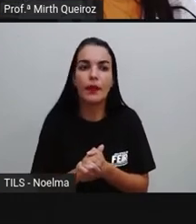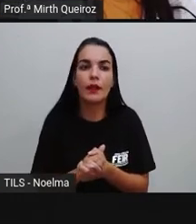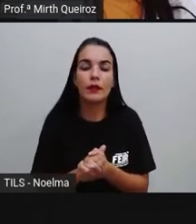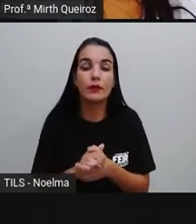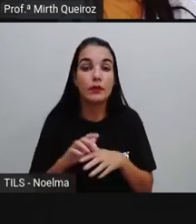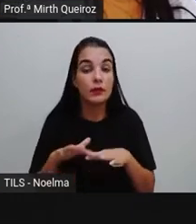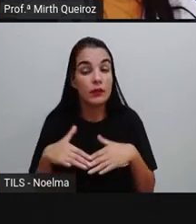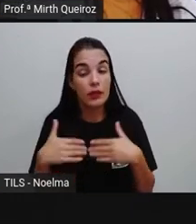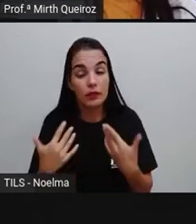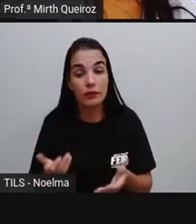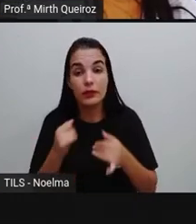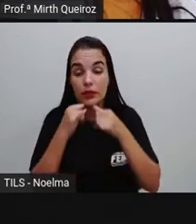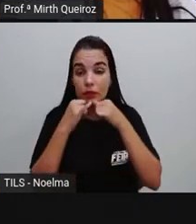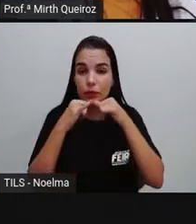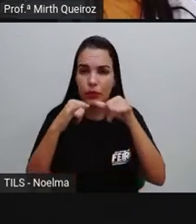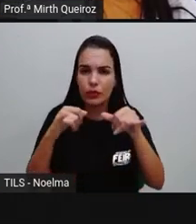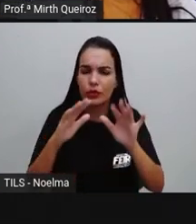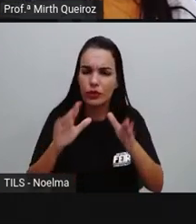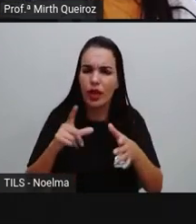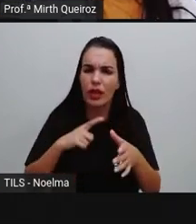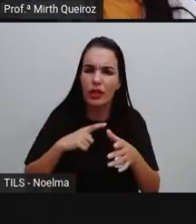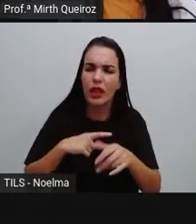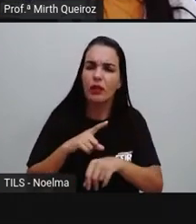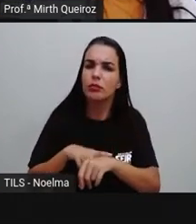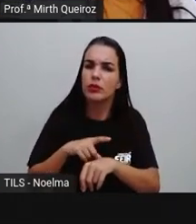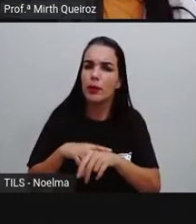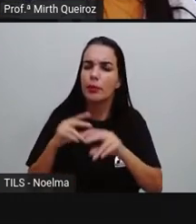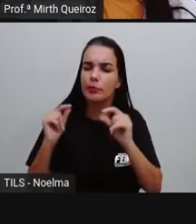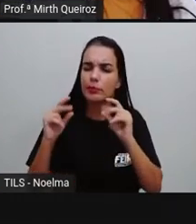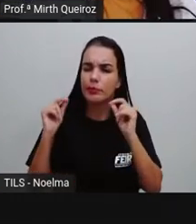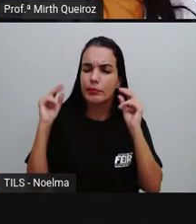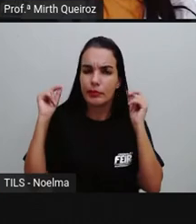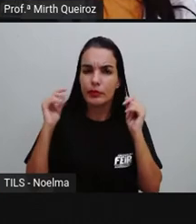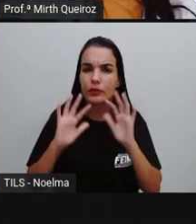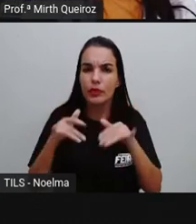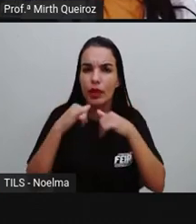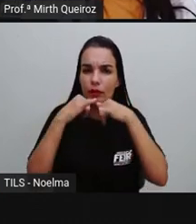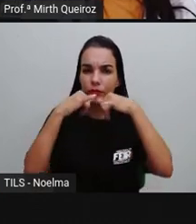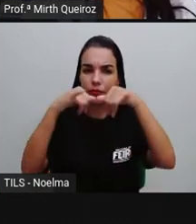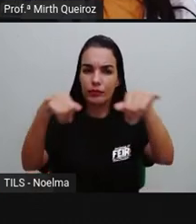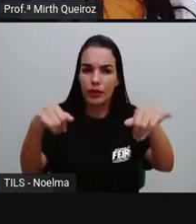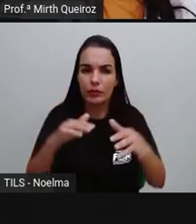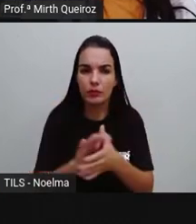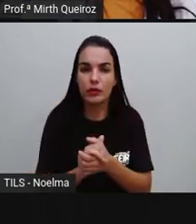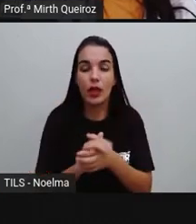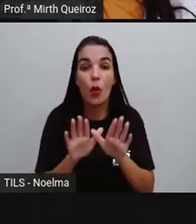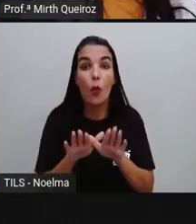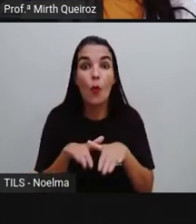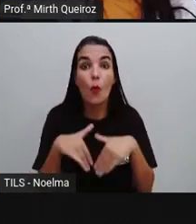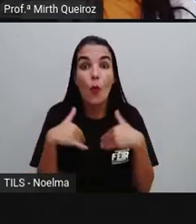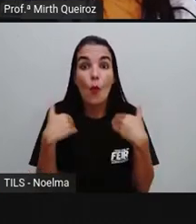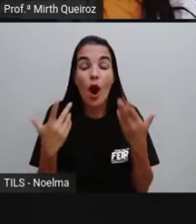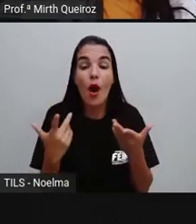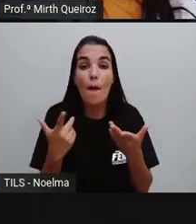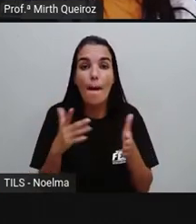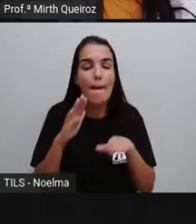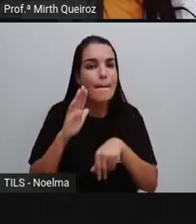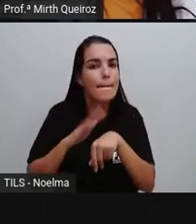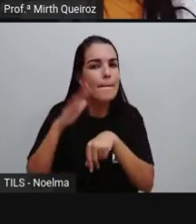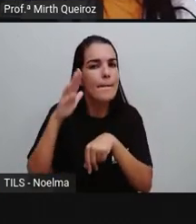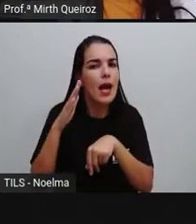Essas notícias, elas já tem um tempinho já que foram divulgadas, certo? Qual foi a mais interessante?